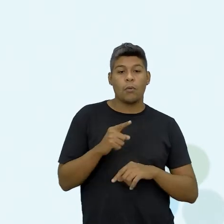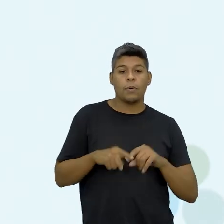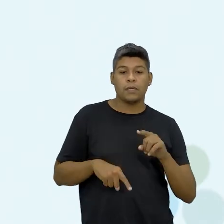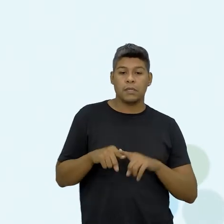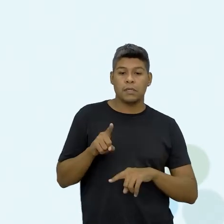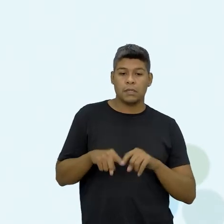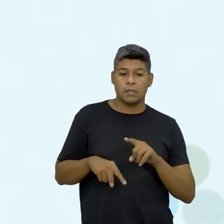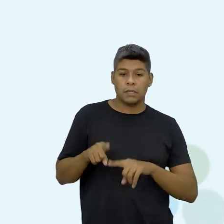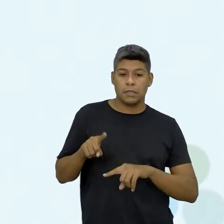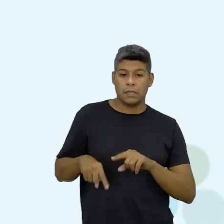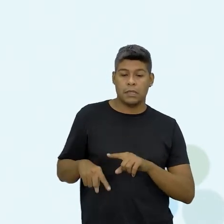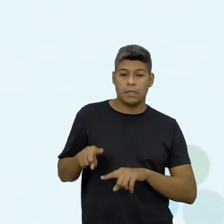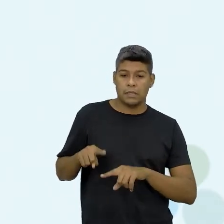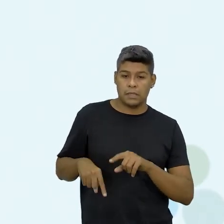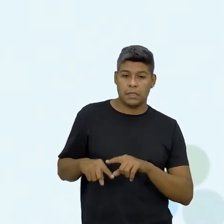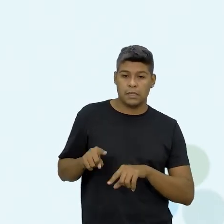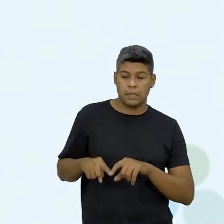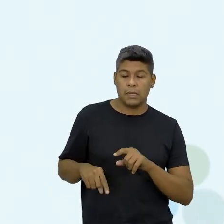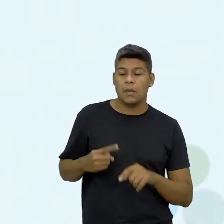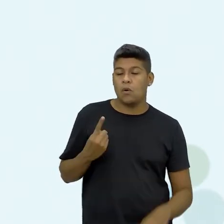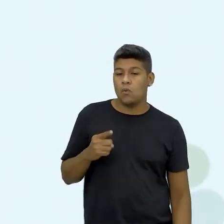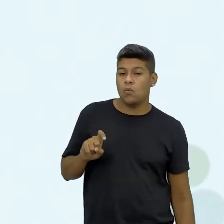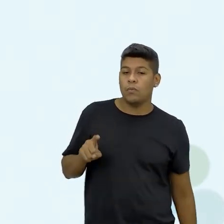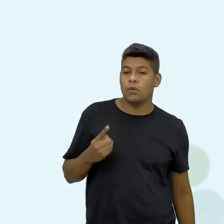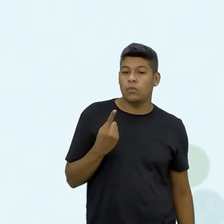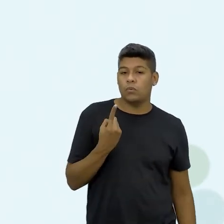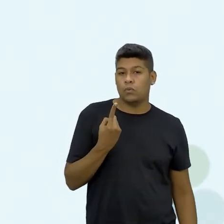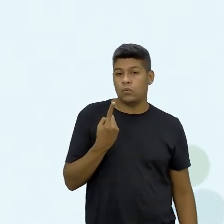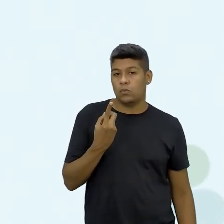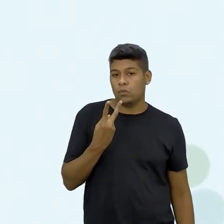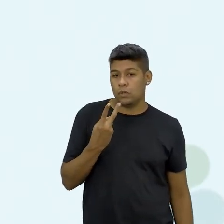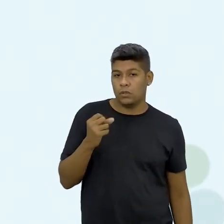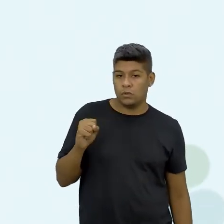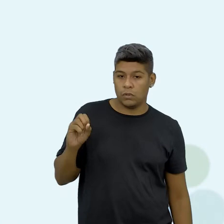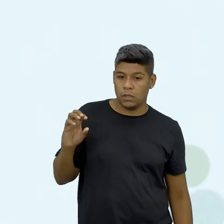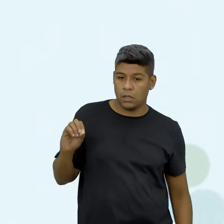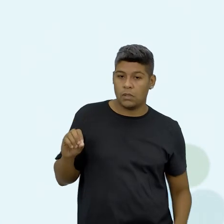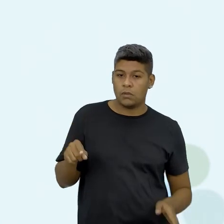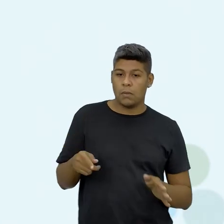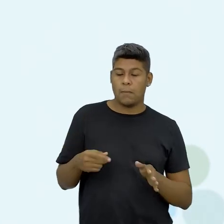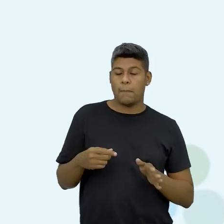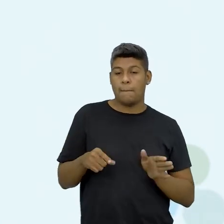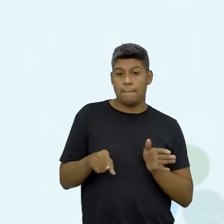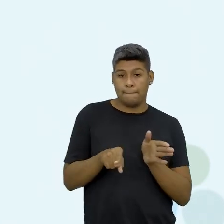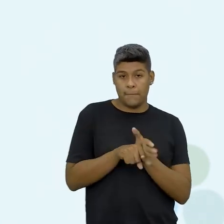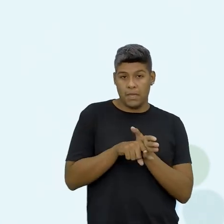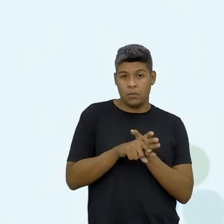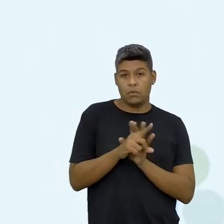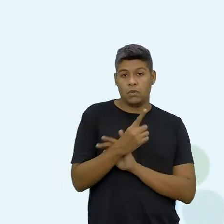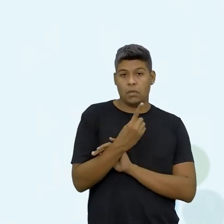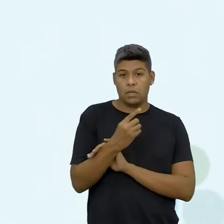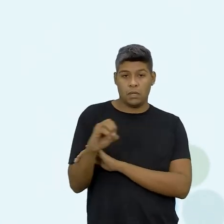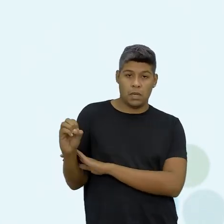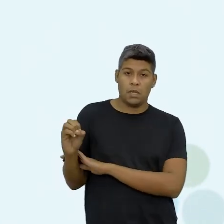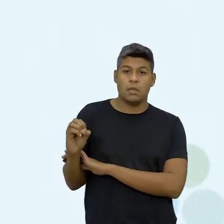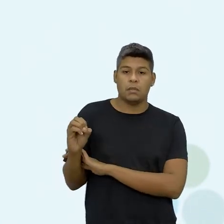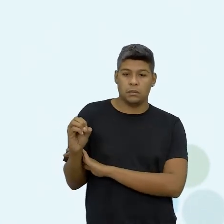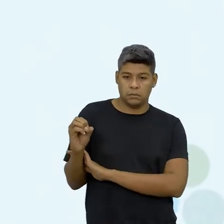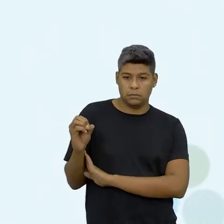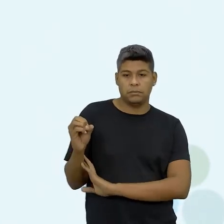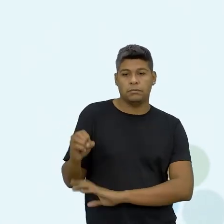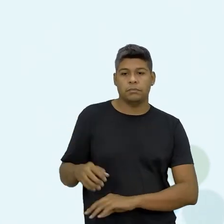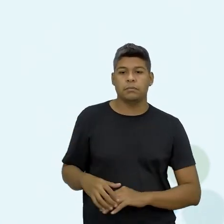fez aqui com R$ 1.280? Tirou R$ do